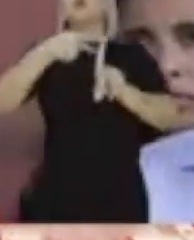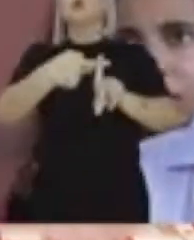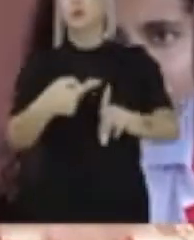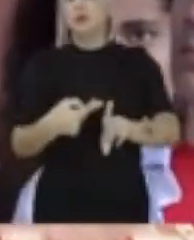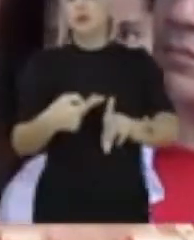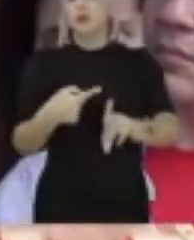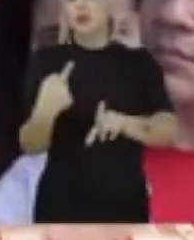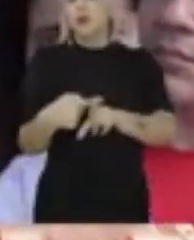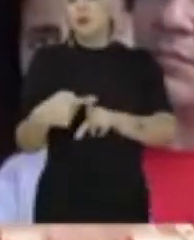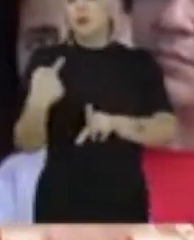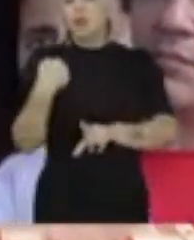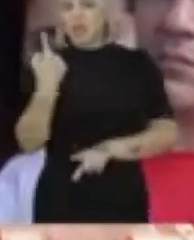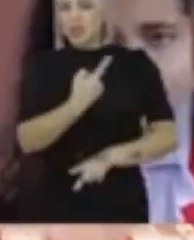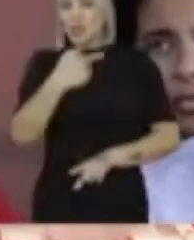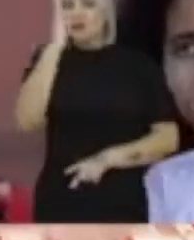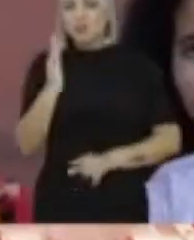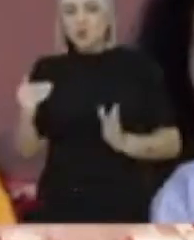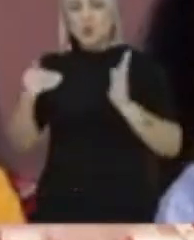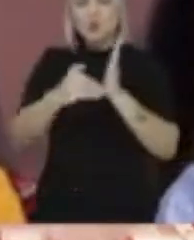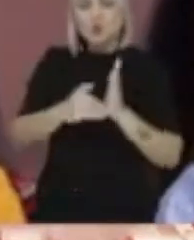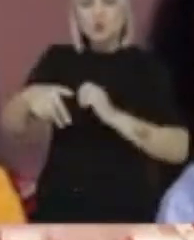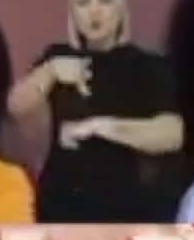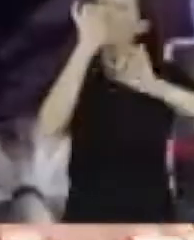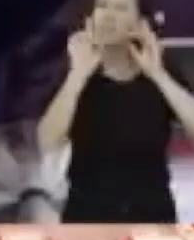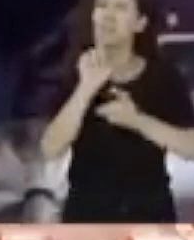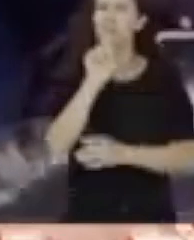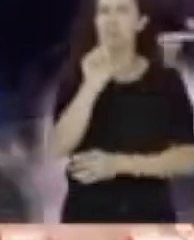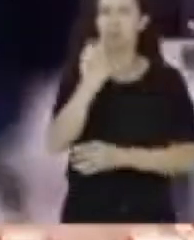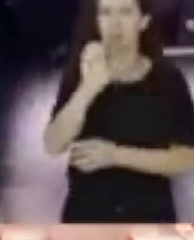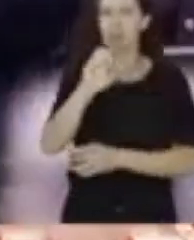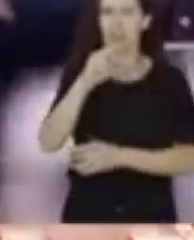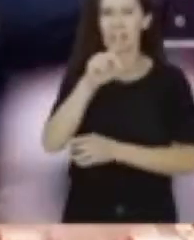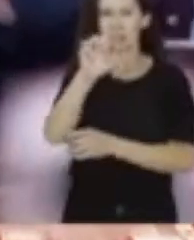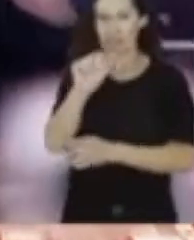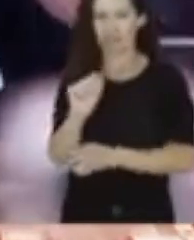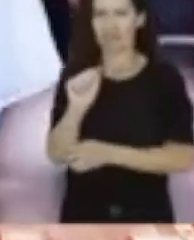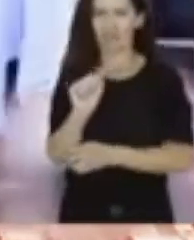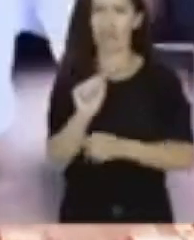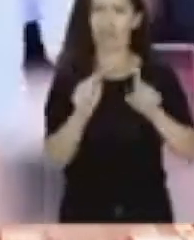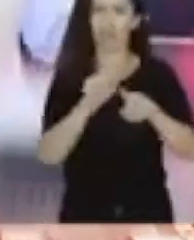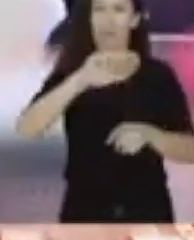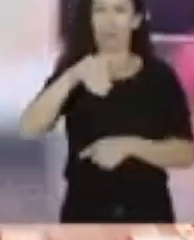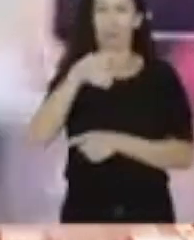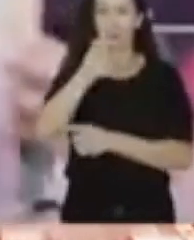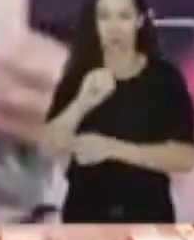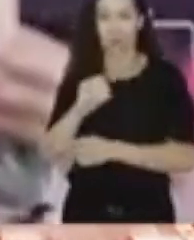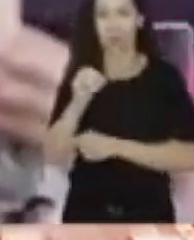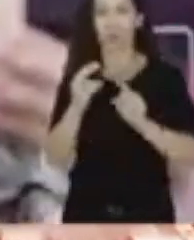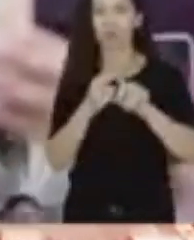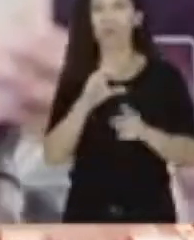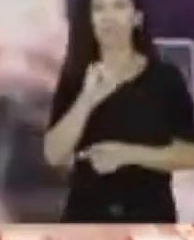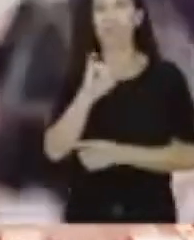PSDB está dedicadíssimo a se autodestruir. Então, é evidente hoje que já... Enfim,